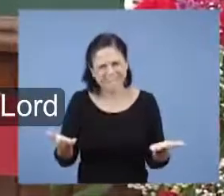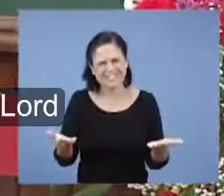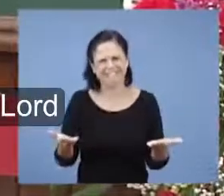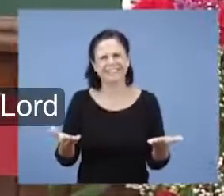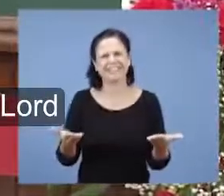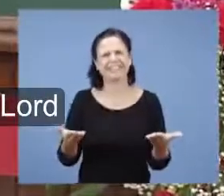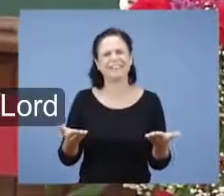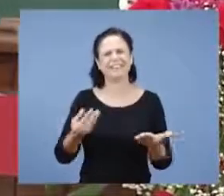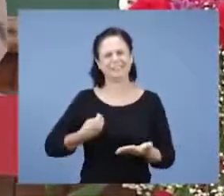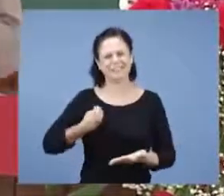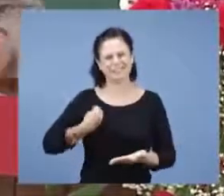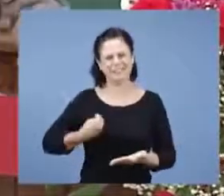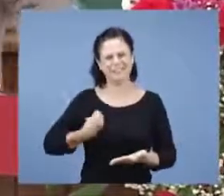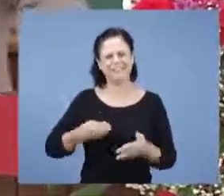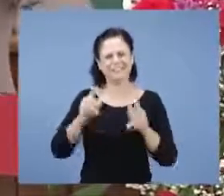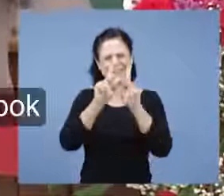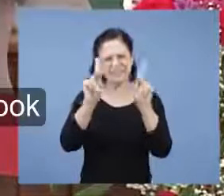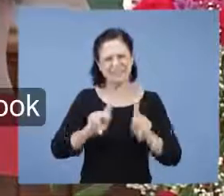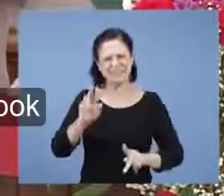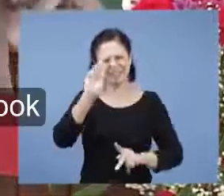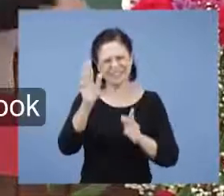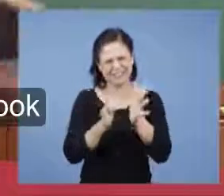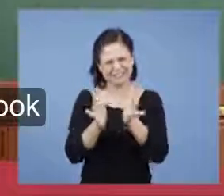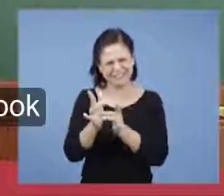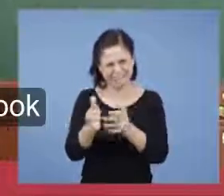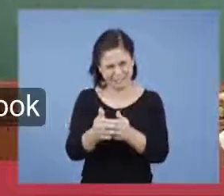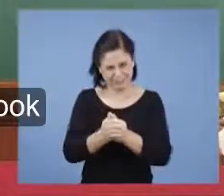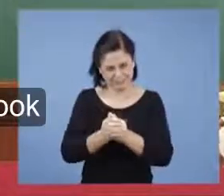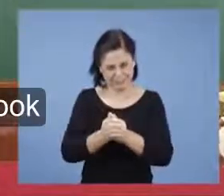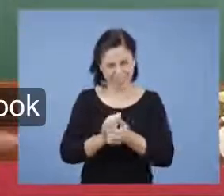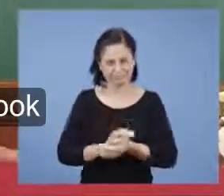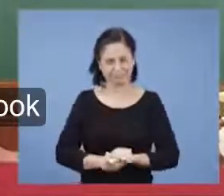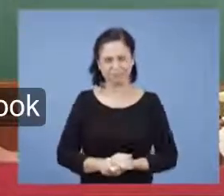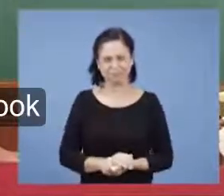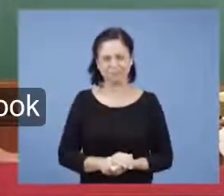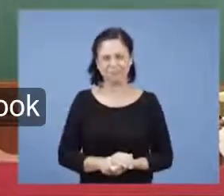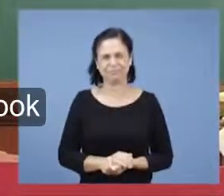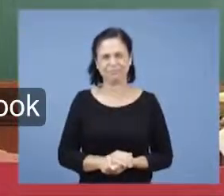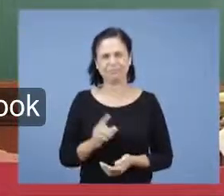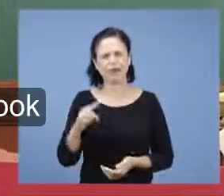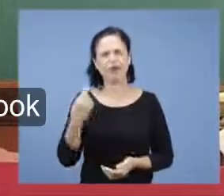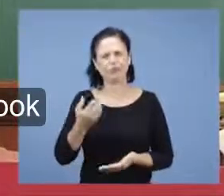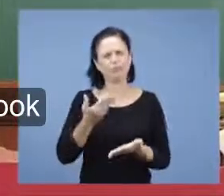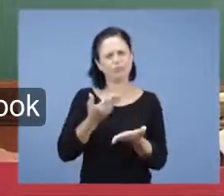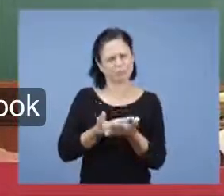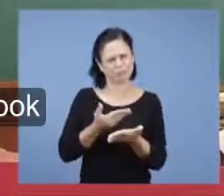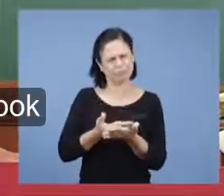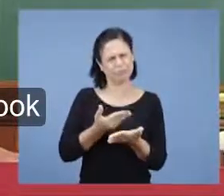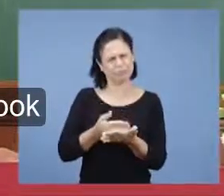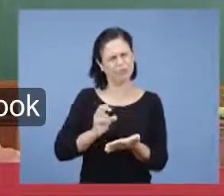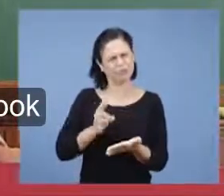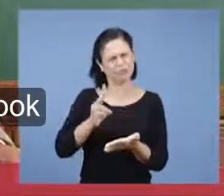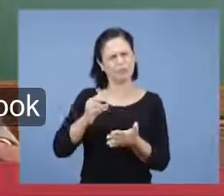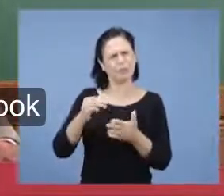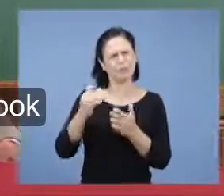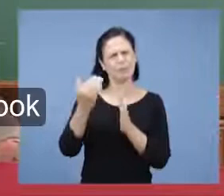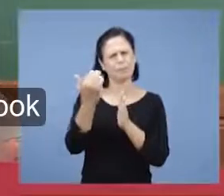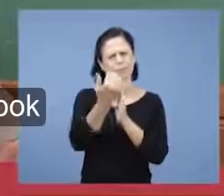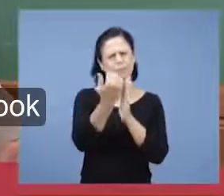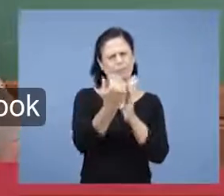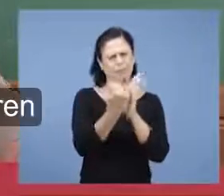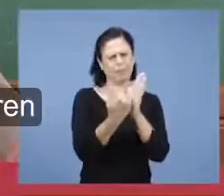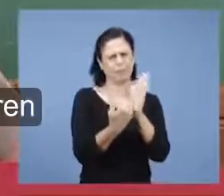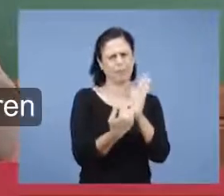a paz do Senhor. Nós temos feito os estudos sequenciais